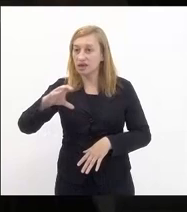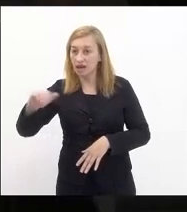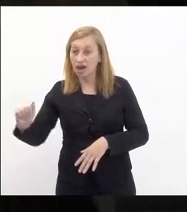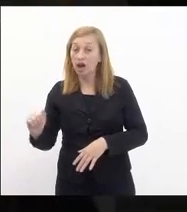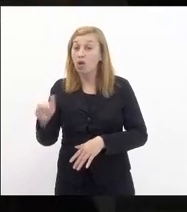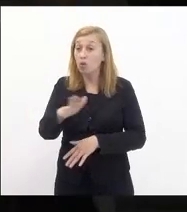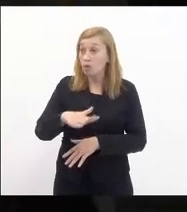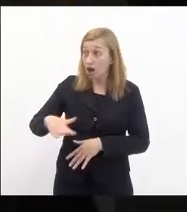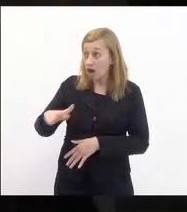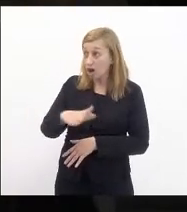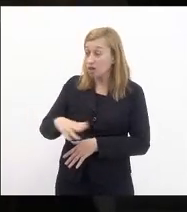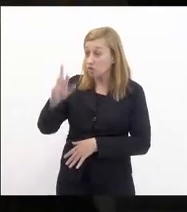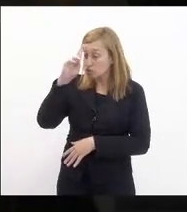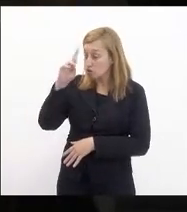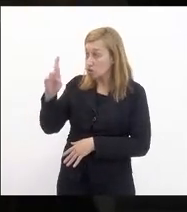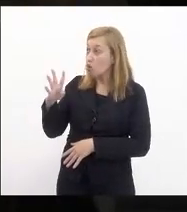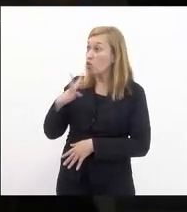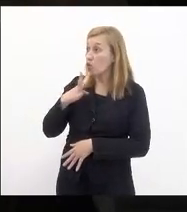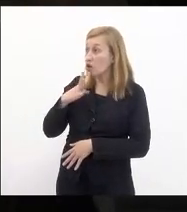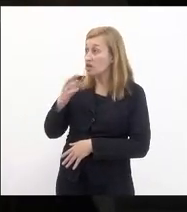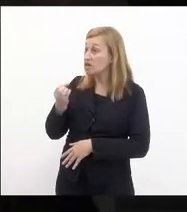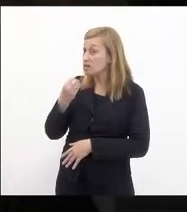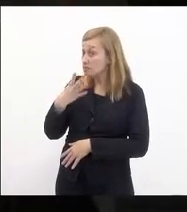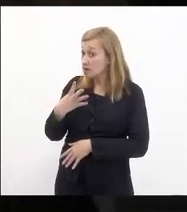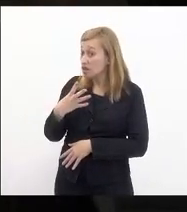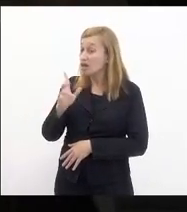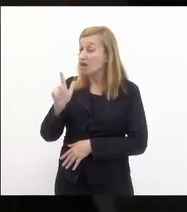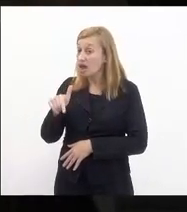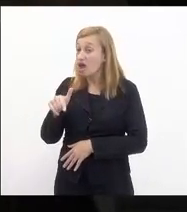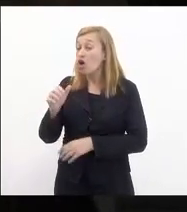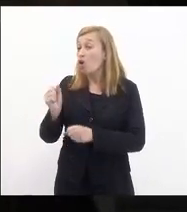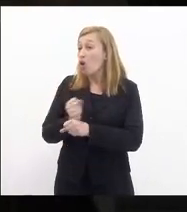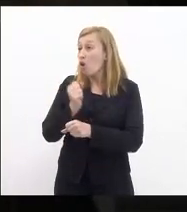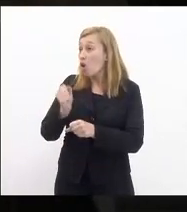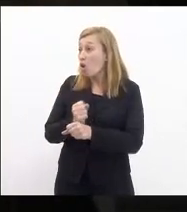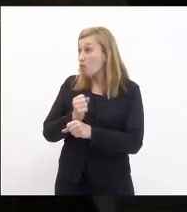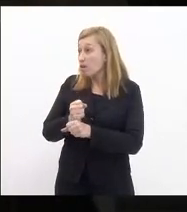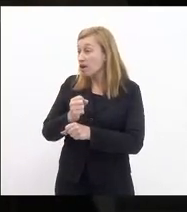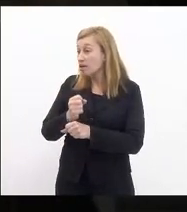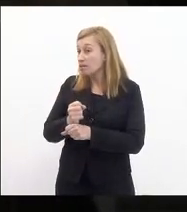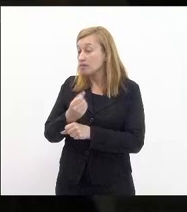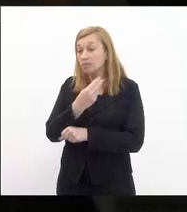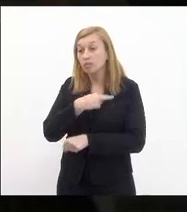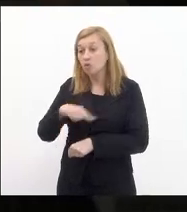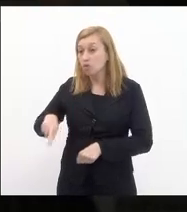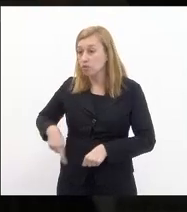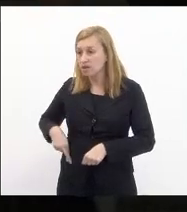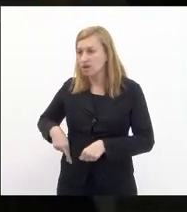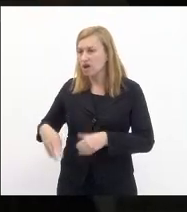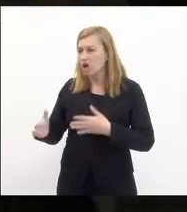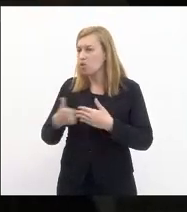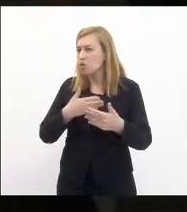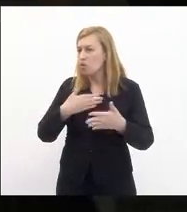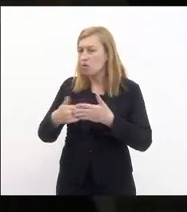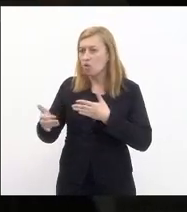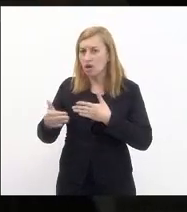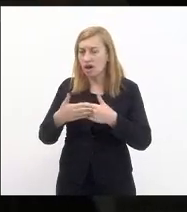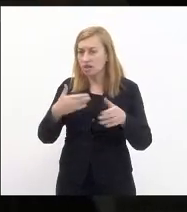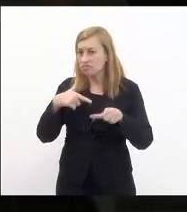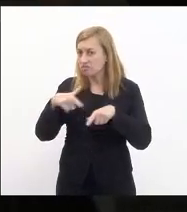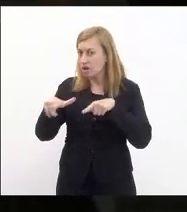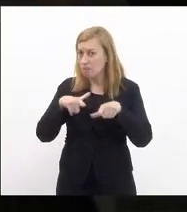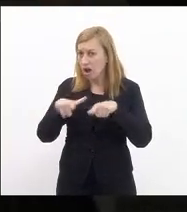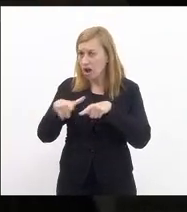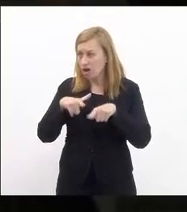vossa excelência comece bem que é obra pública uma obra qualquer item de serviço